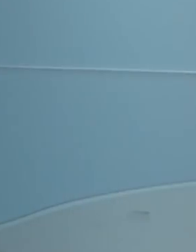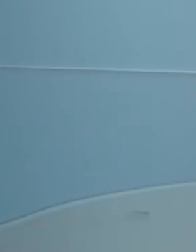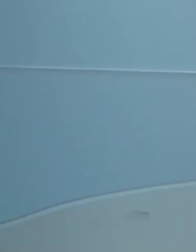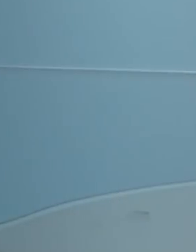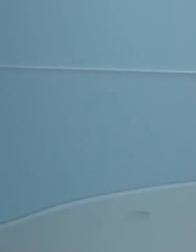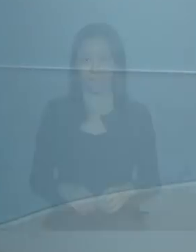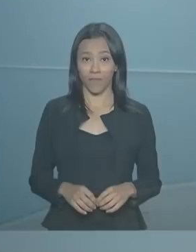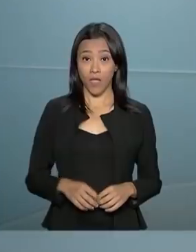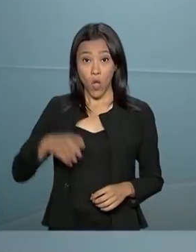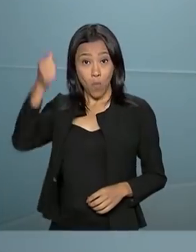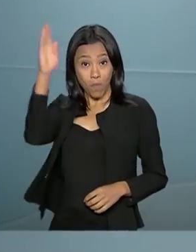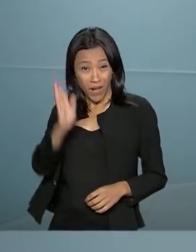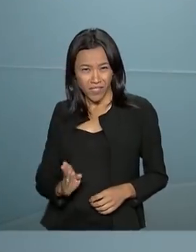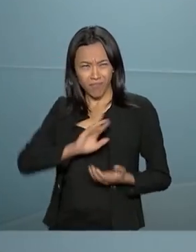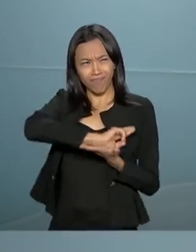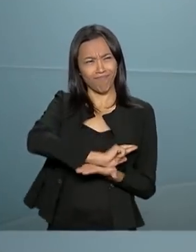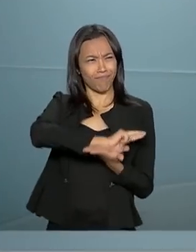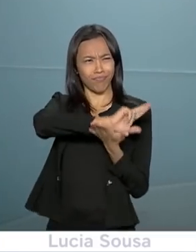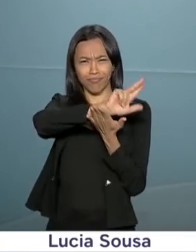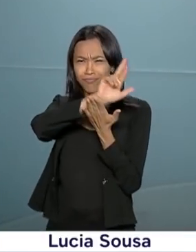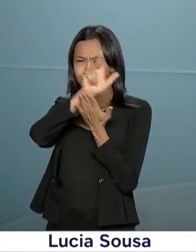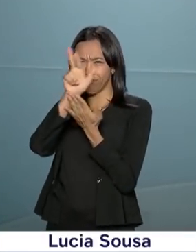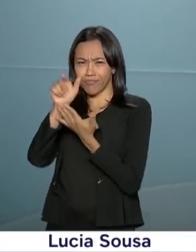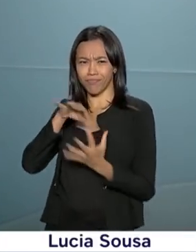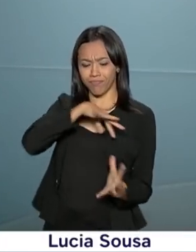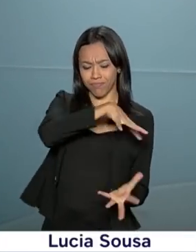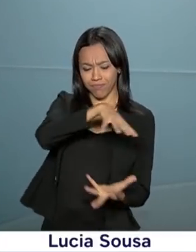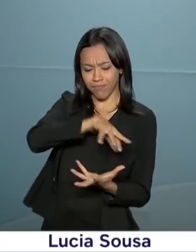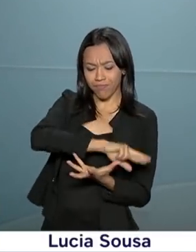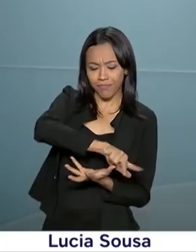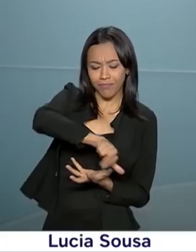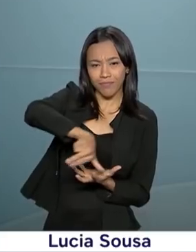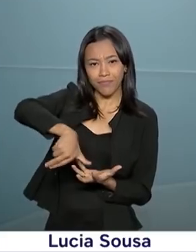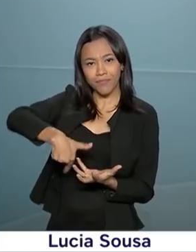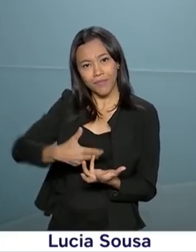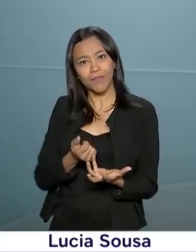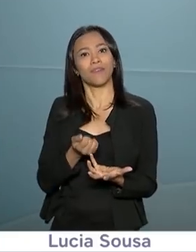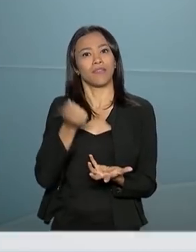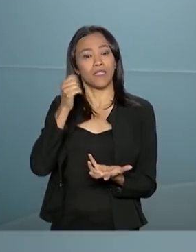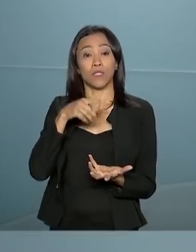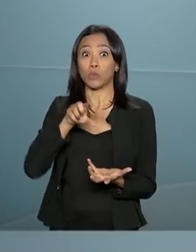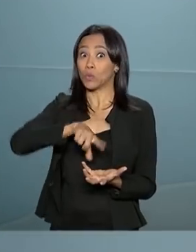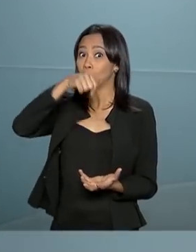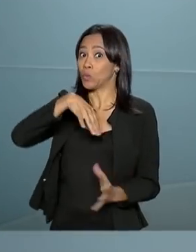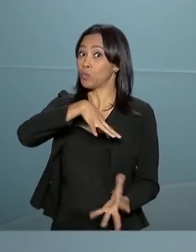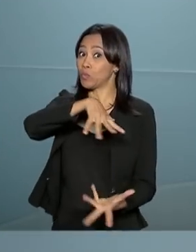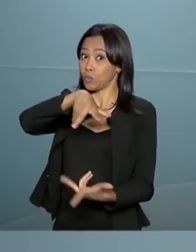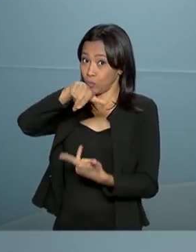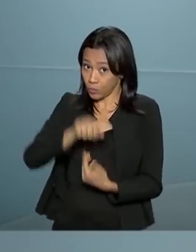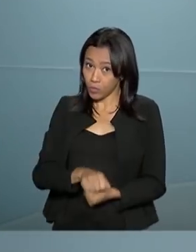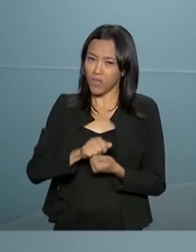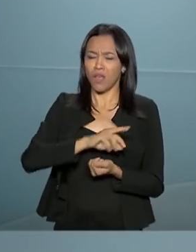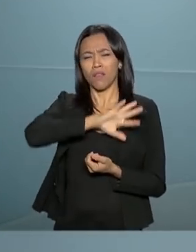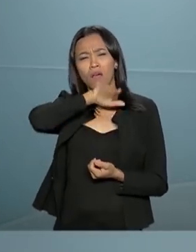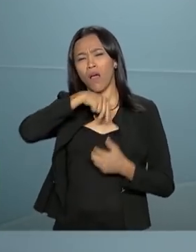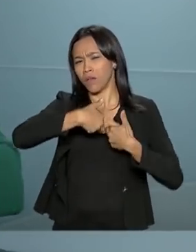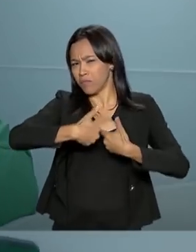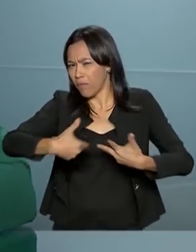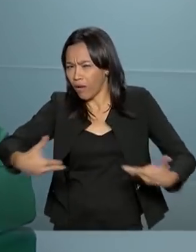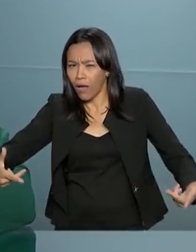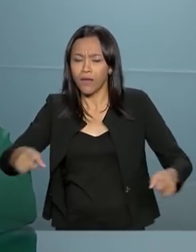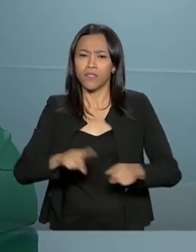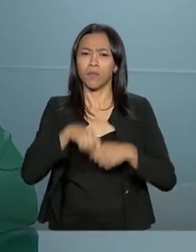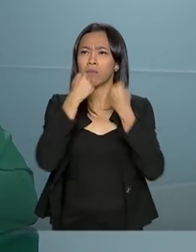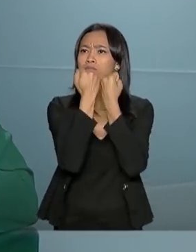Um Brasil de diversos biomas, a maior biodiversidade do planeta, inúmeras espécies de animais além da